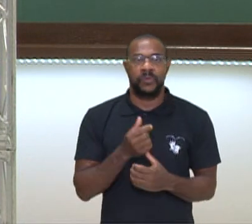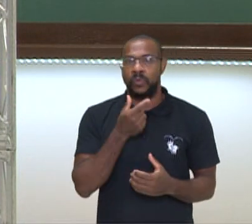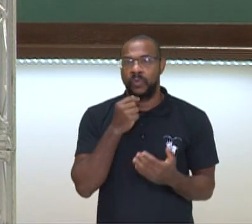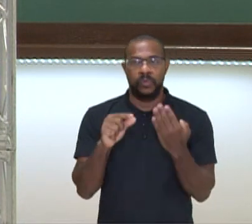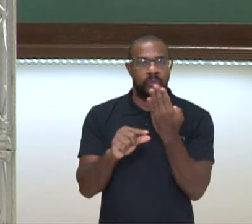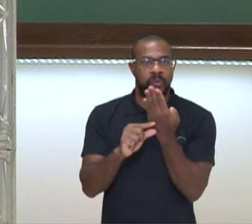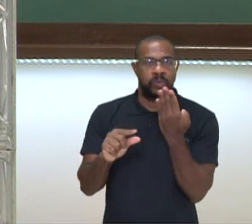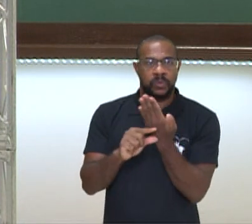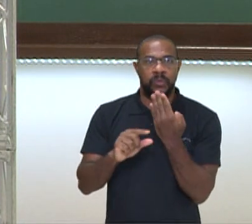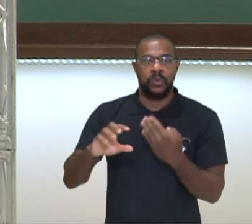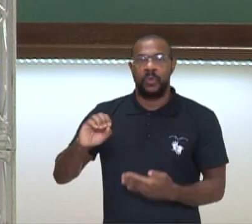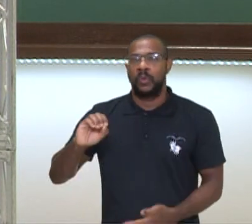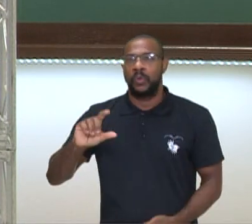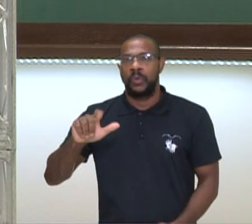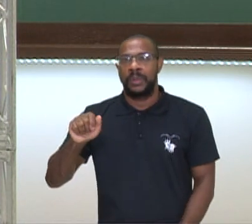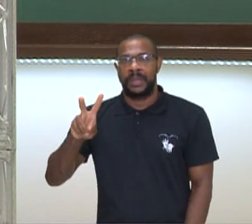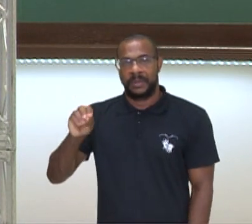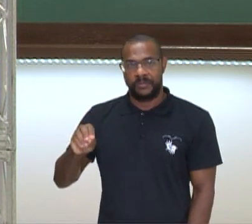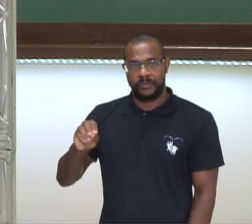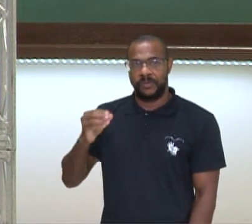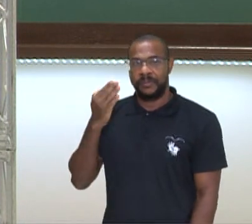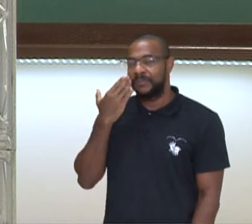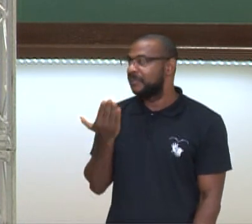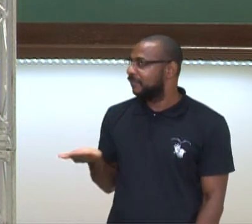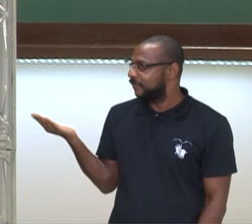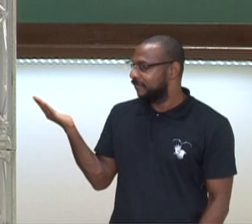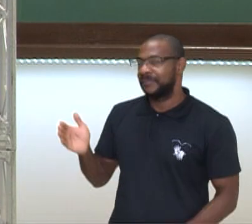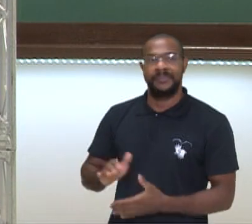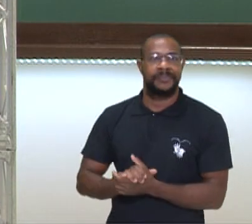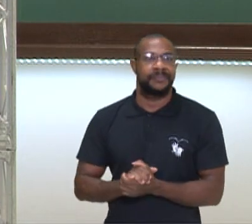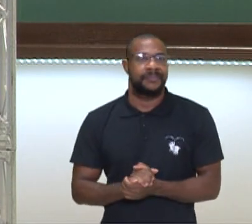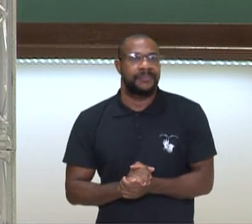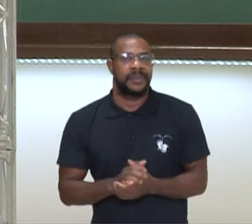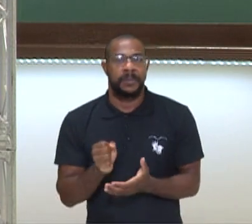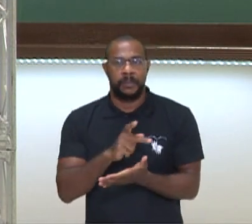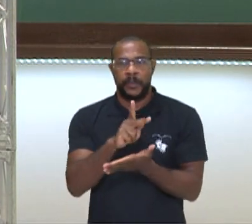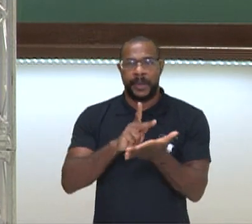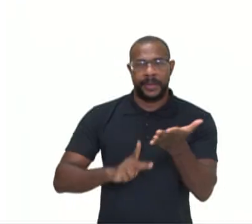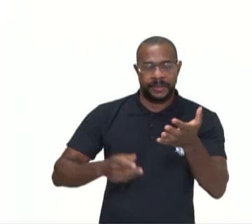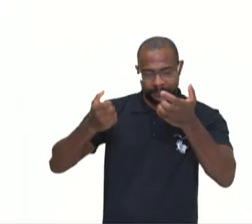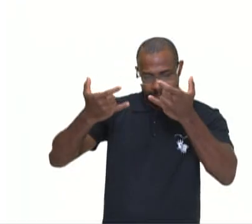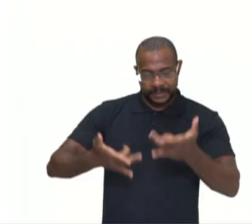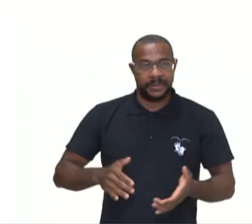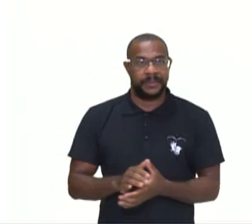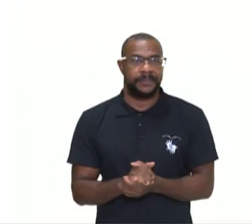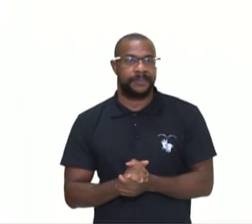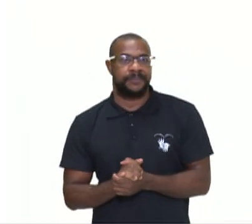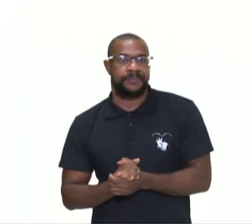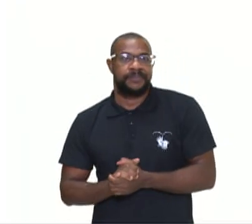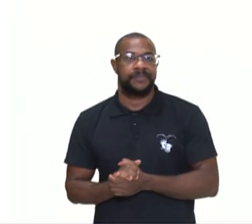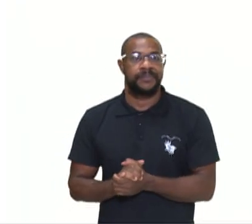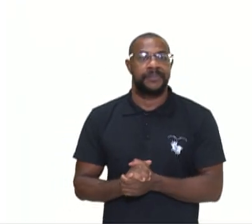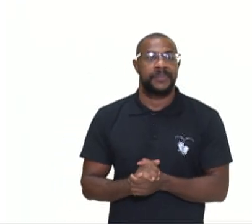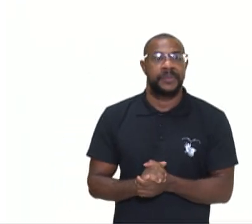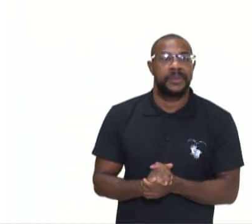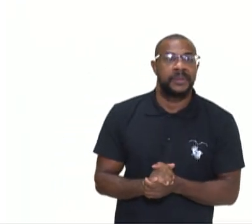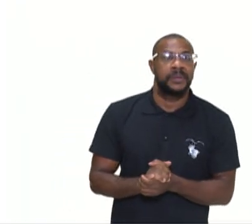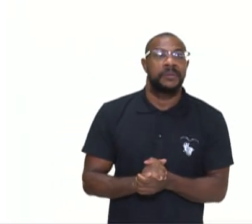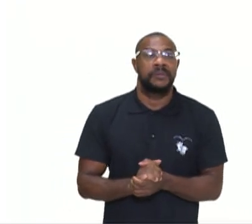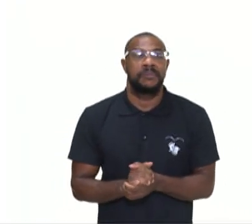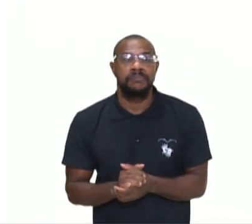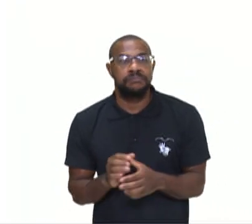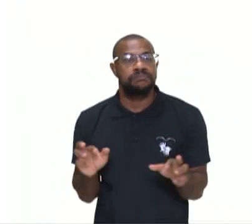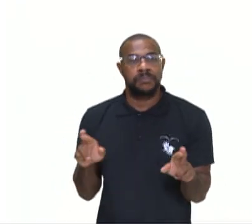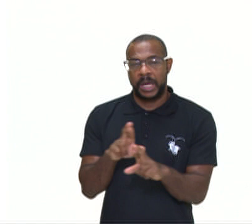poemas e poenesia parnasiana. Olavo Bilac, o poema de Olavo Bilac, a